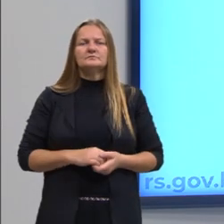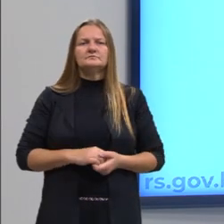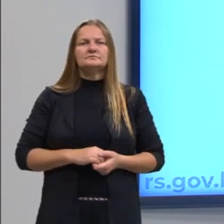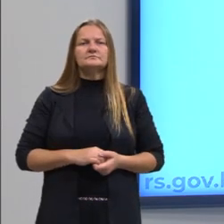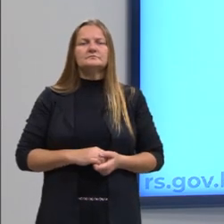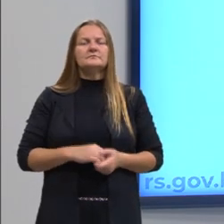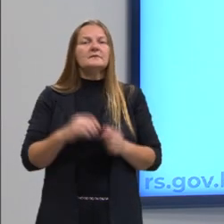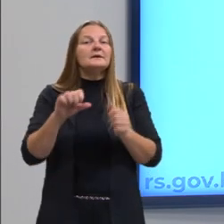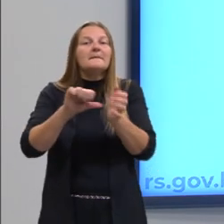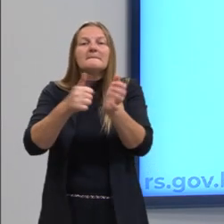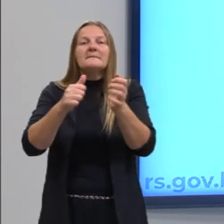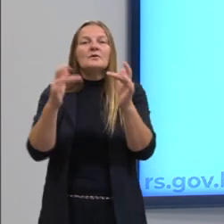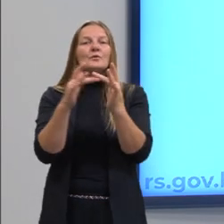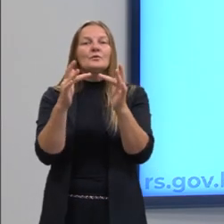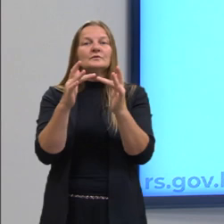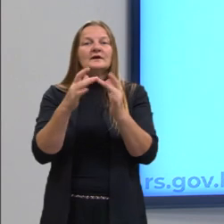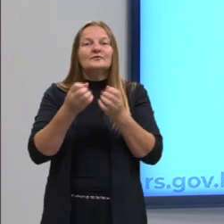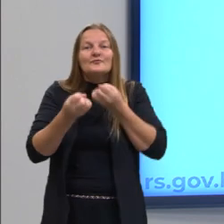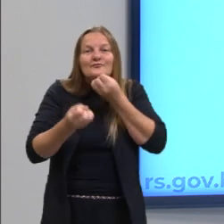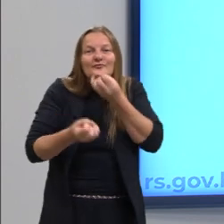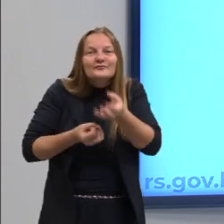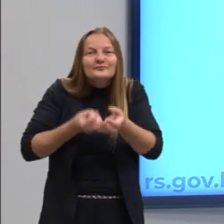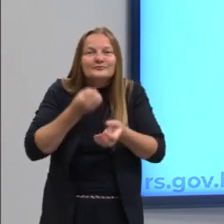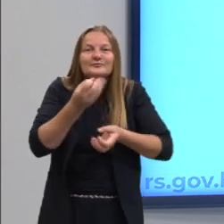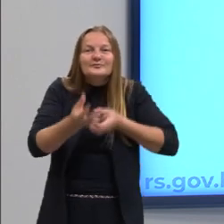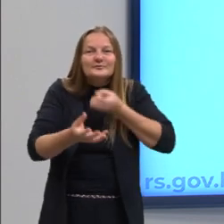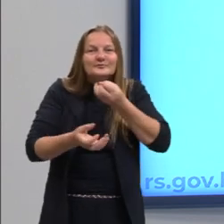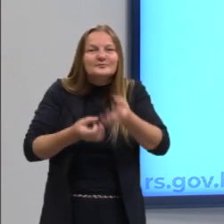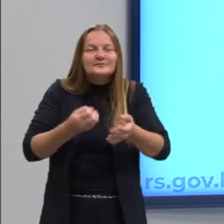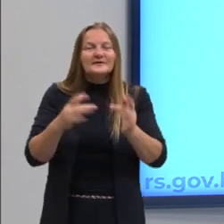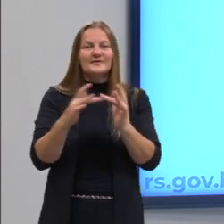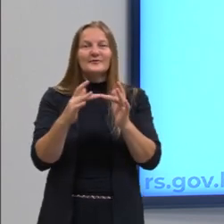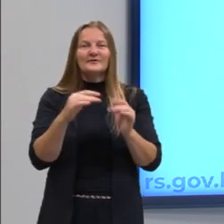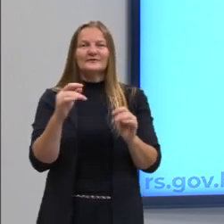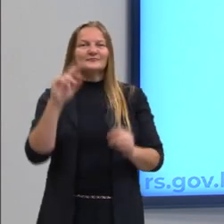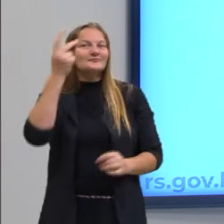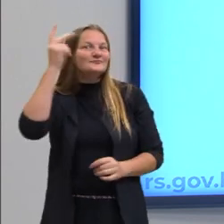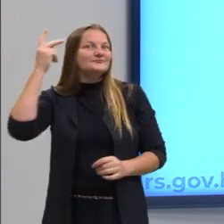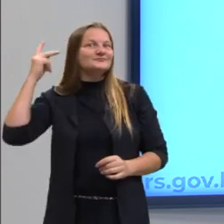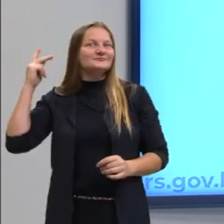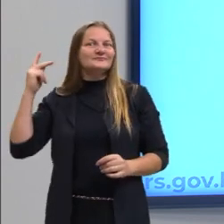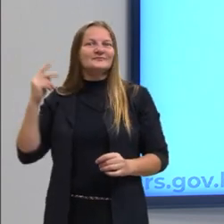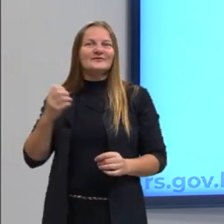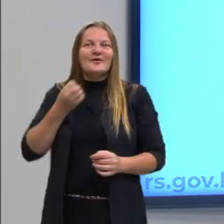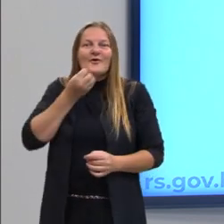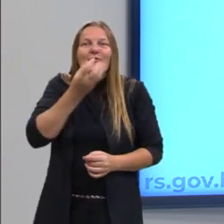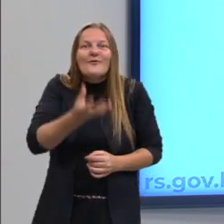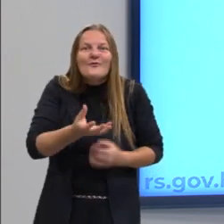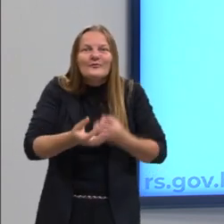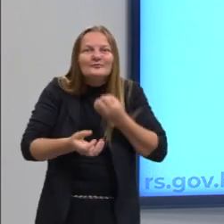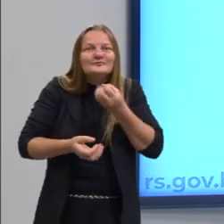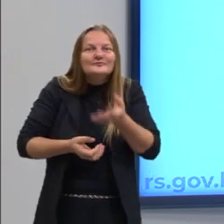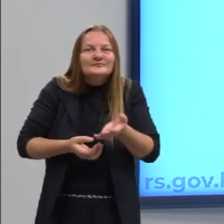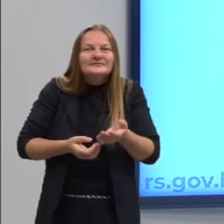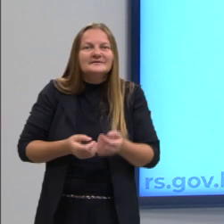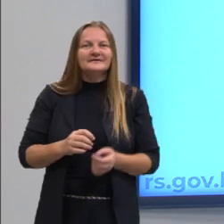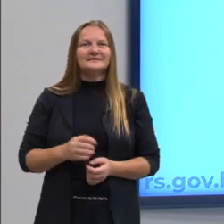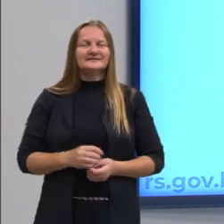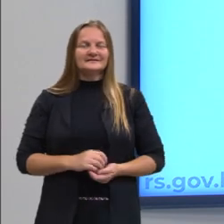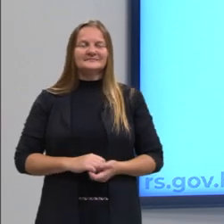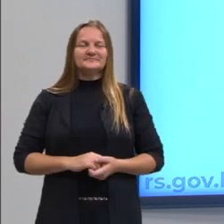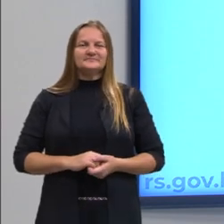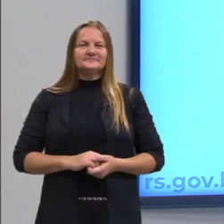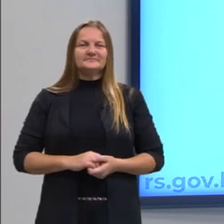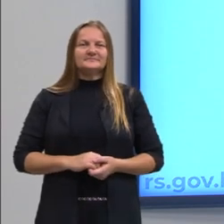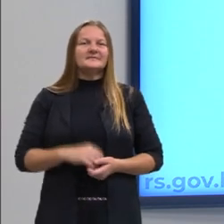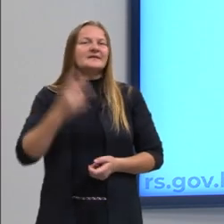contato que toda criança tem, que todos nós temos. A história, que narra uma história. Por